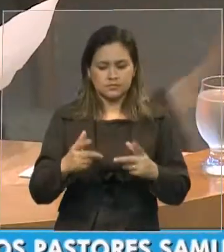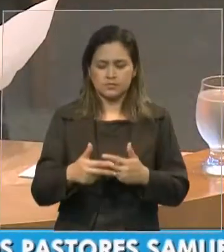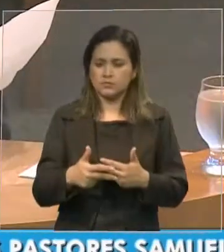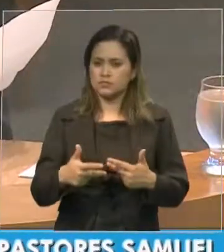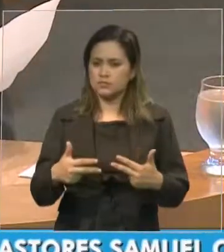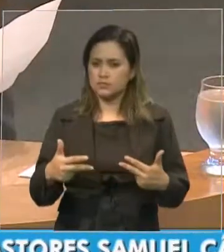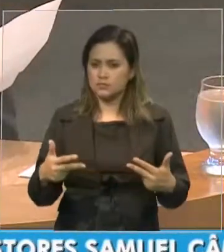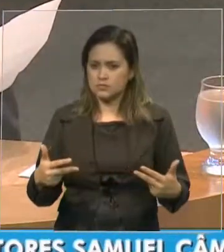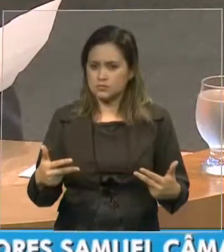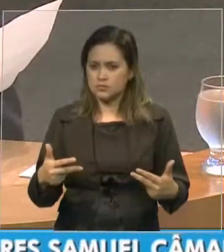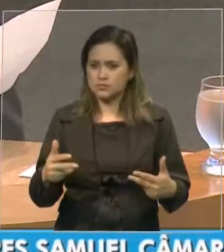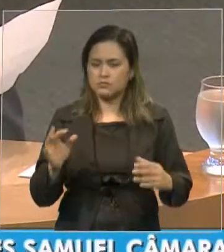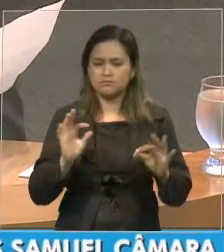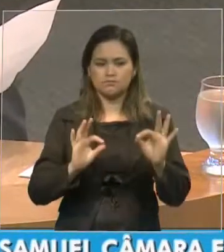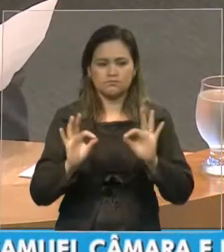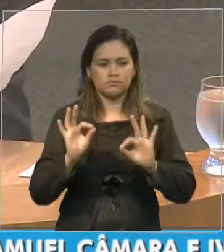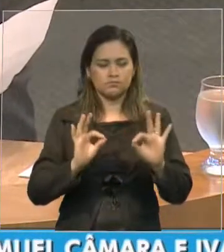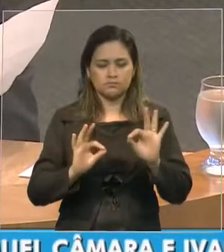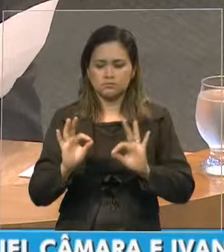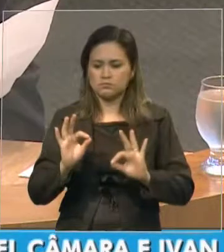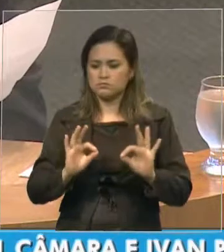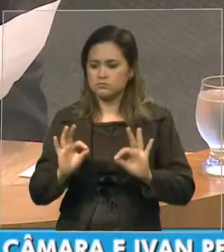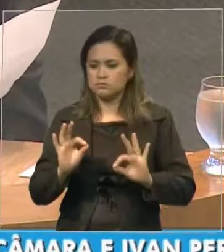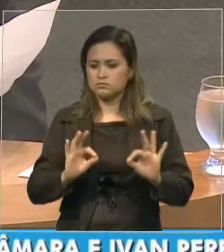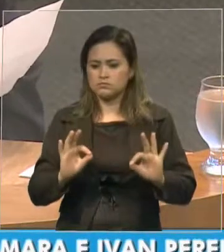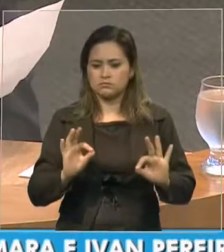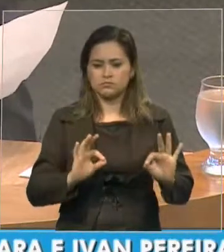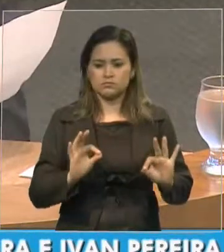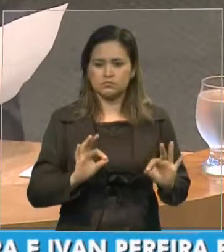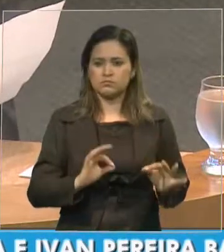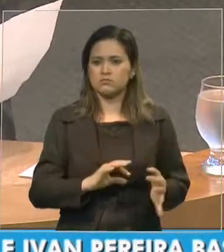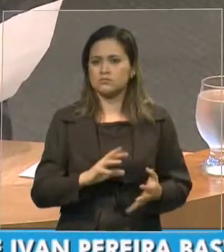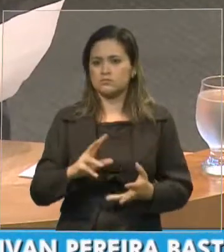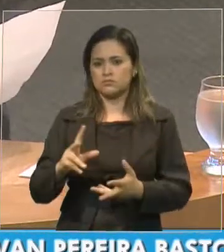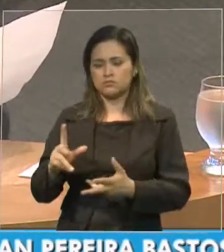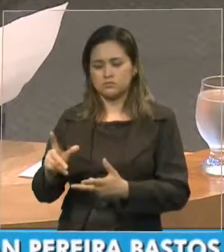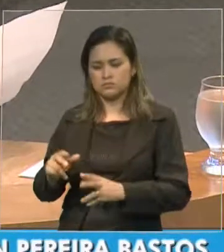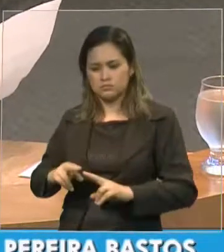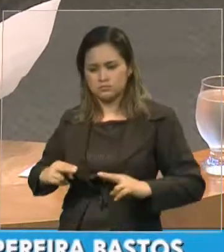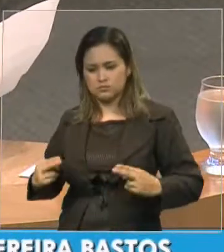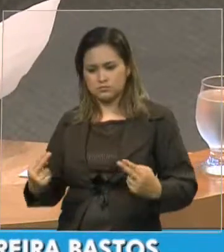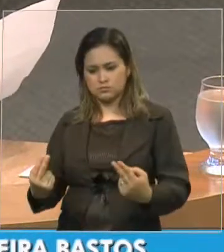arquiteto deste grande nosso universo.